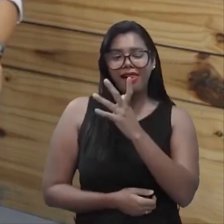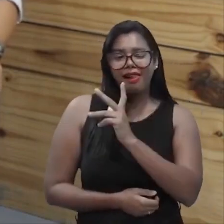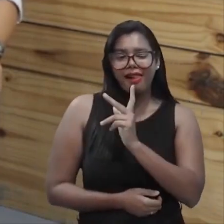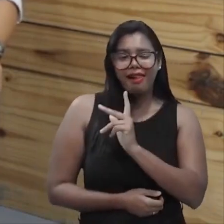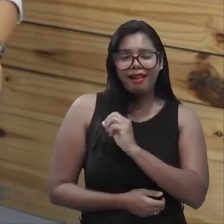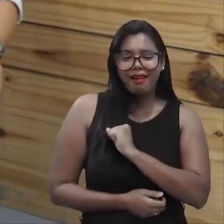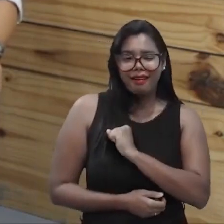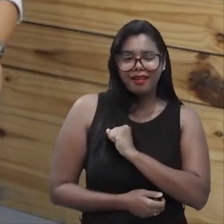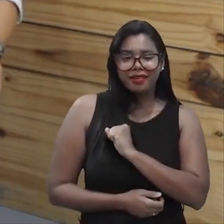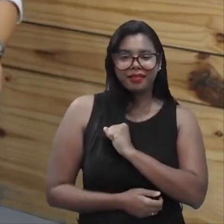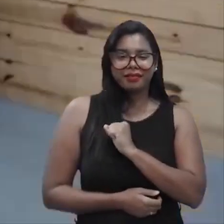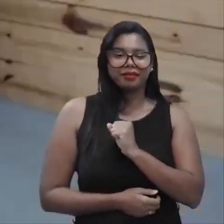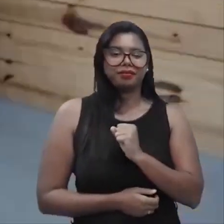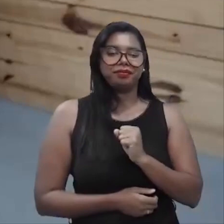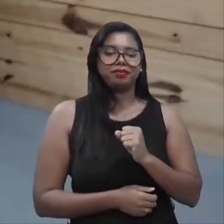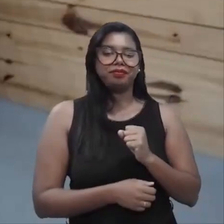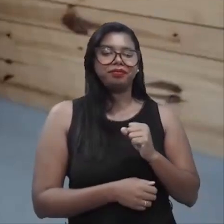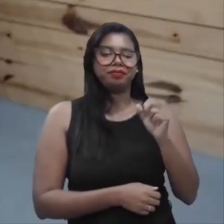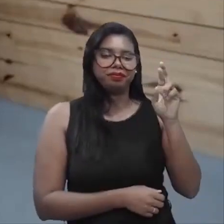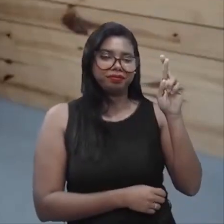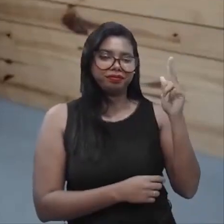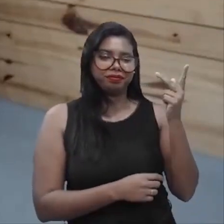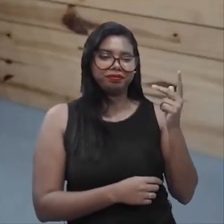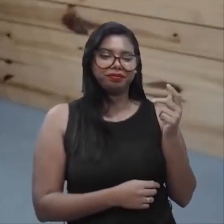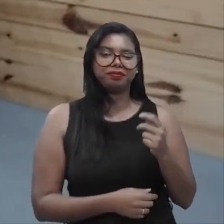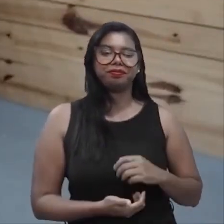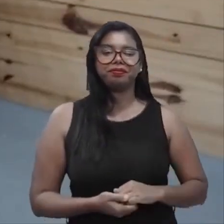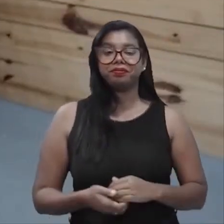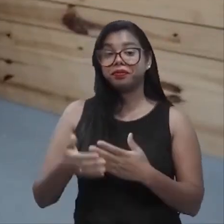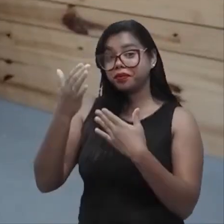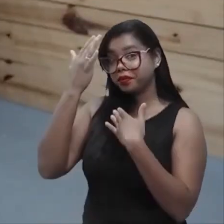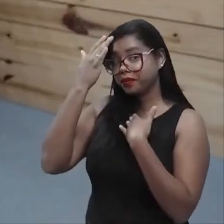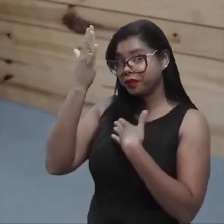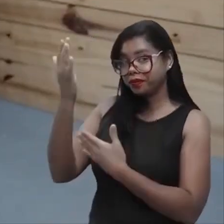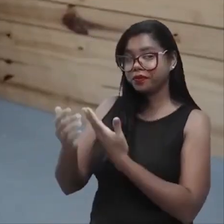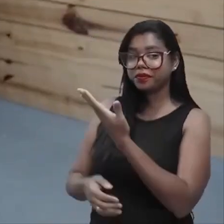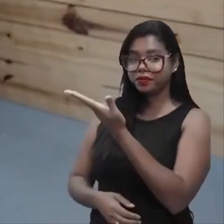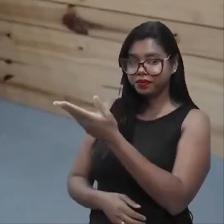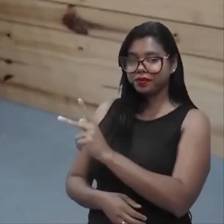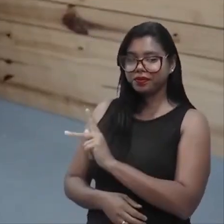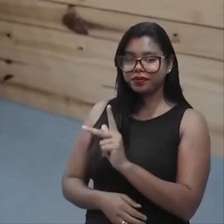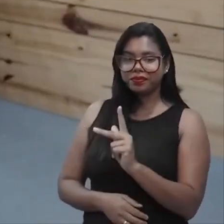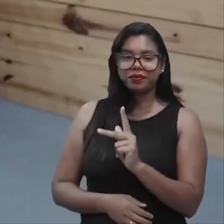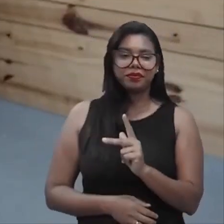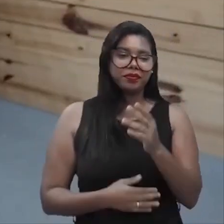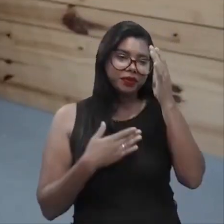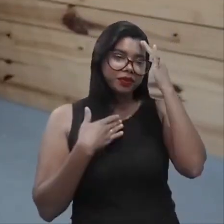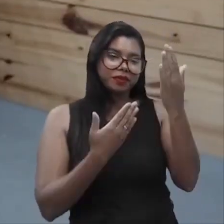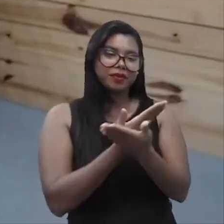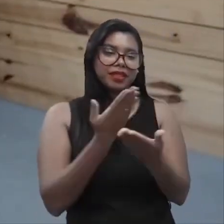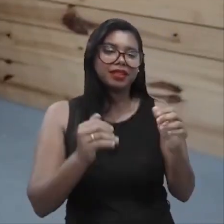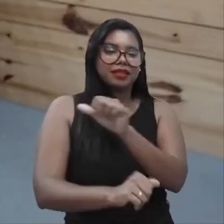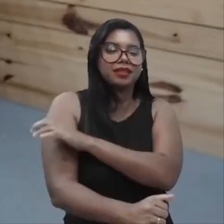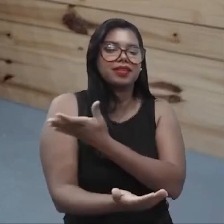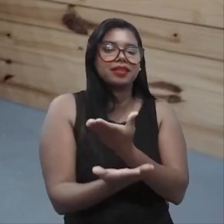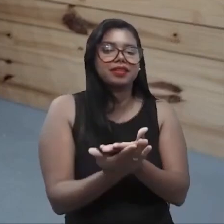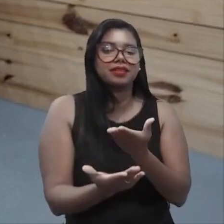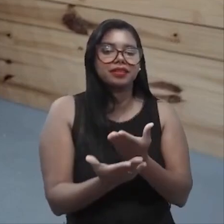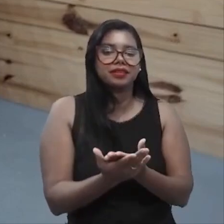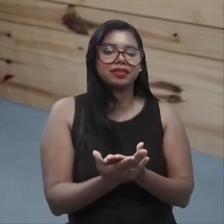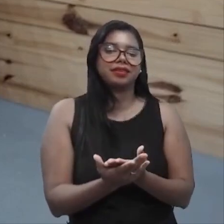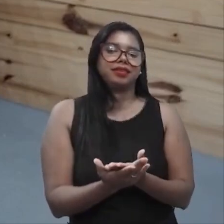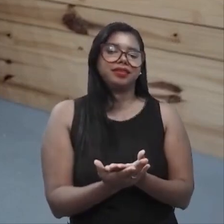essa área. Bem, pessoal, obrigada, professor Carlos. Eu que agradeço. Obrigada a você, estudante, que esteve aqui